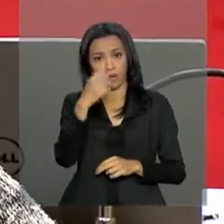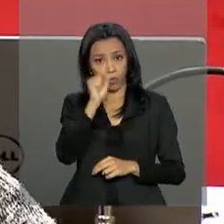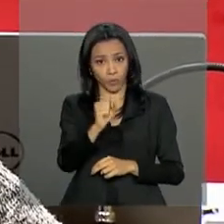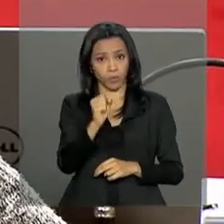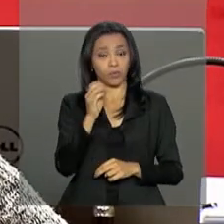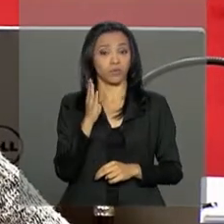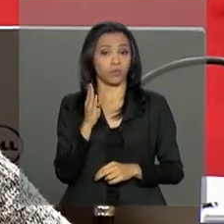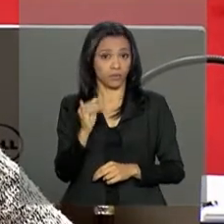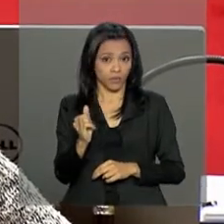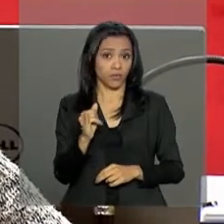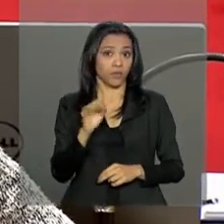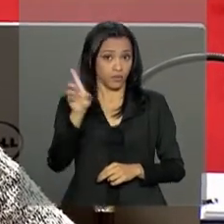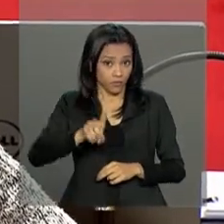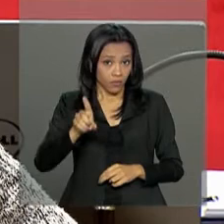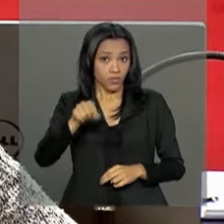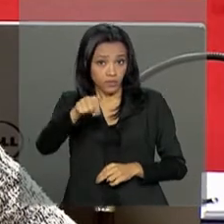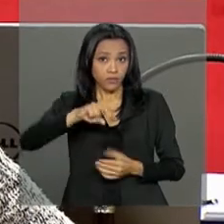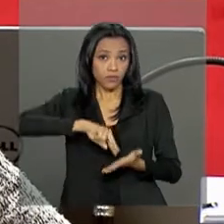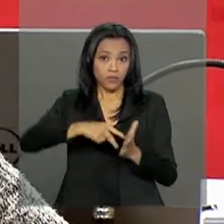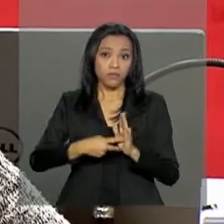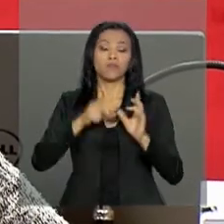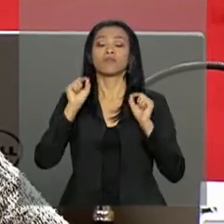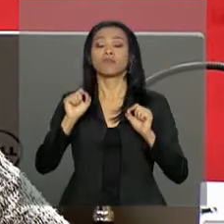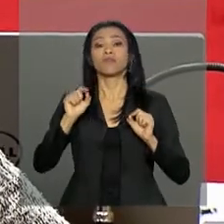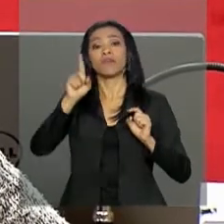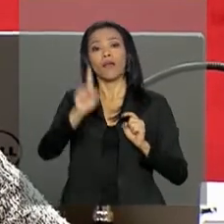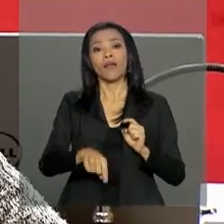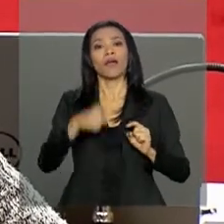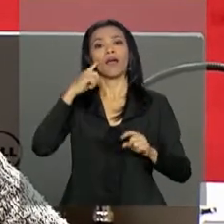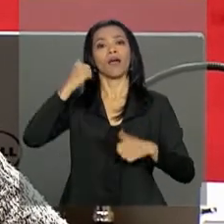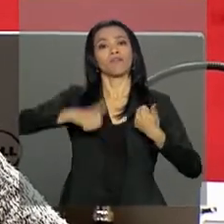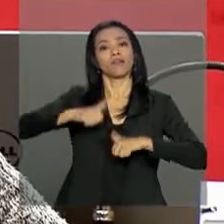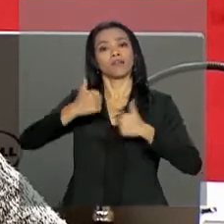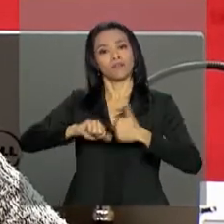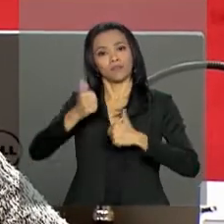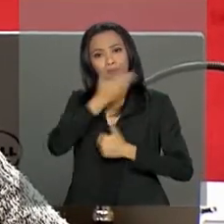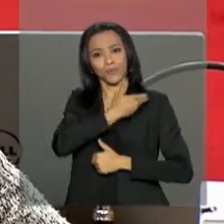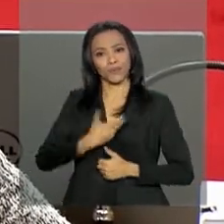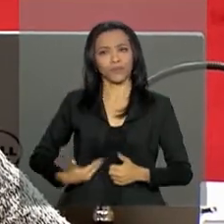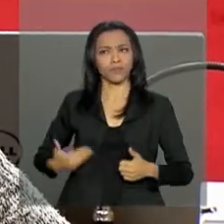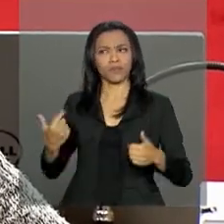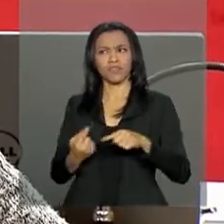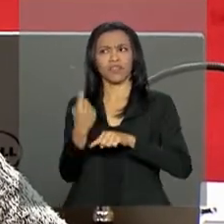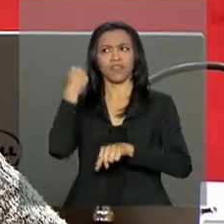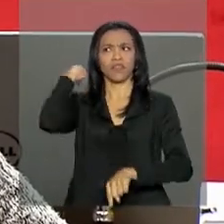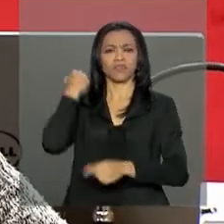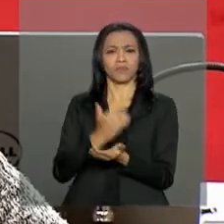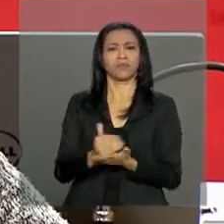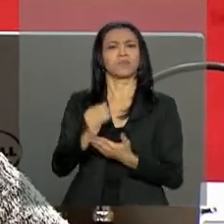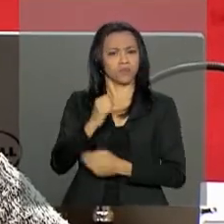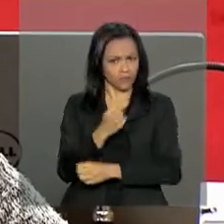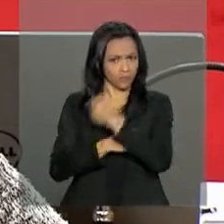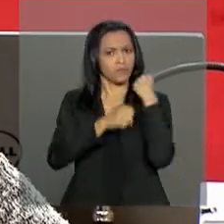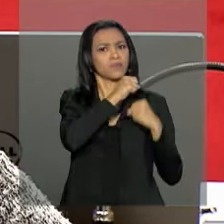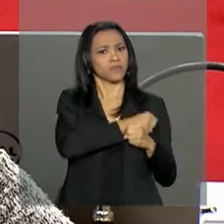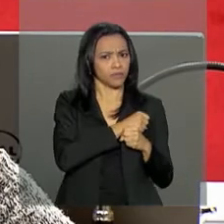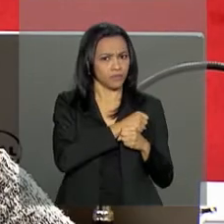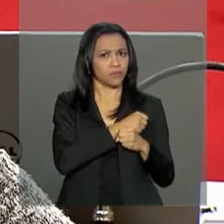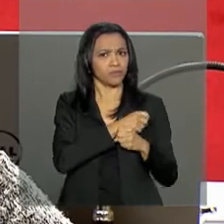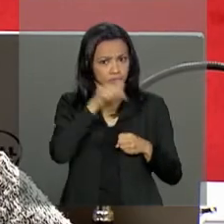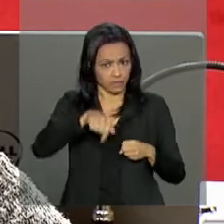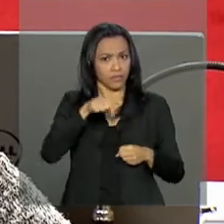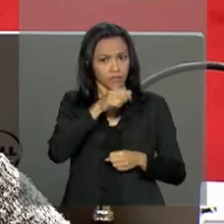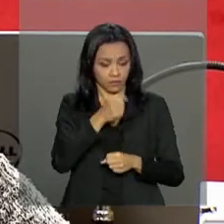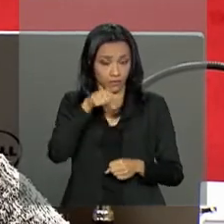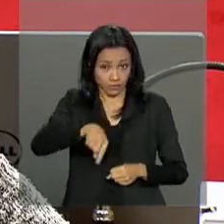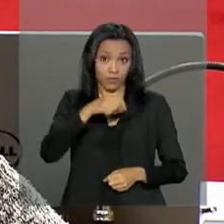dólares, reflete a avaliação do governo desde o início do ano. Ou seja, que nós teríamos um resultado comercial